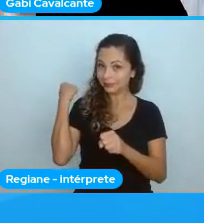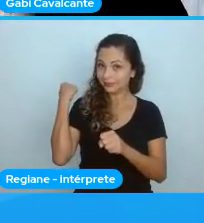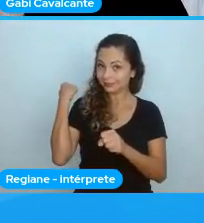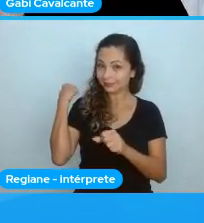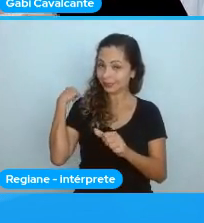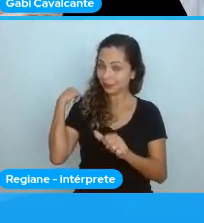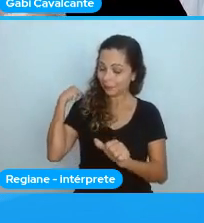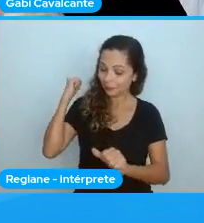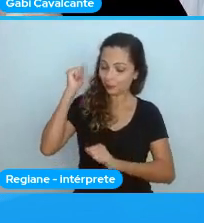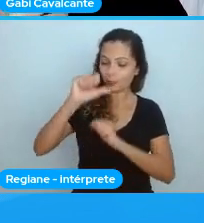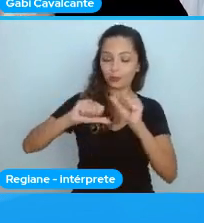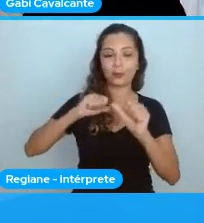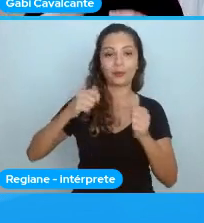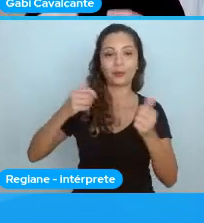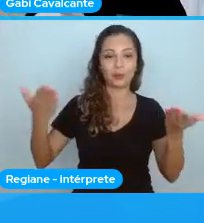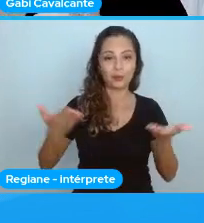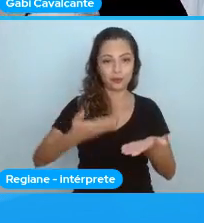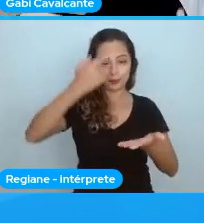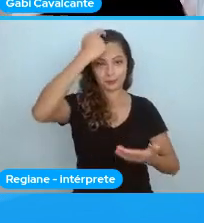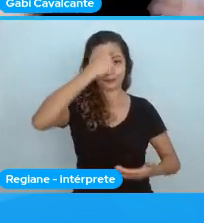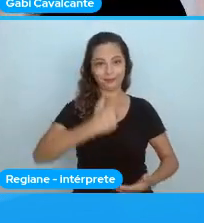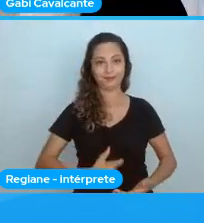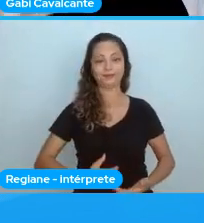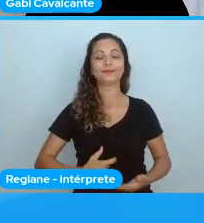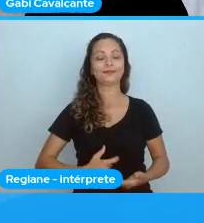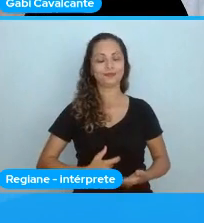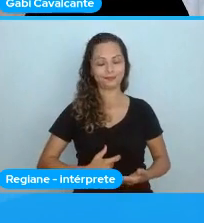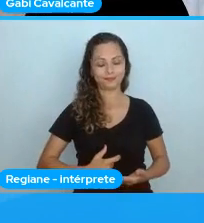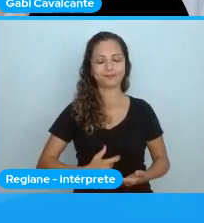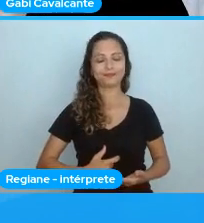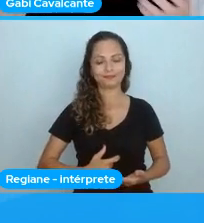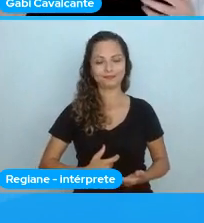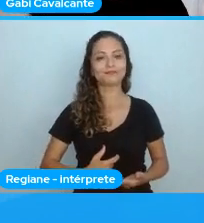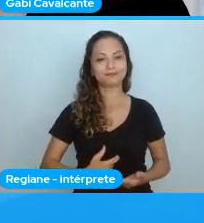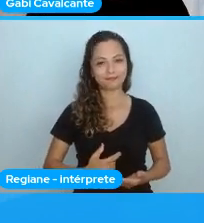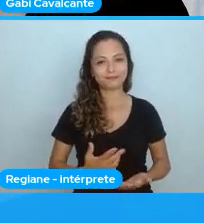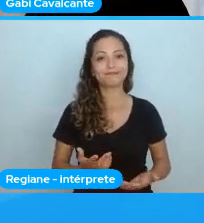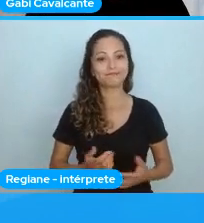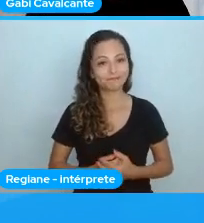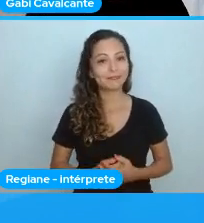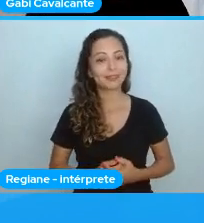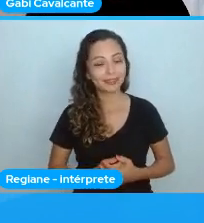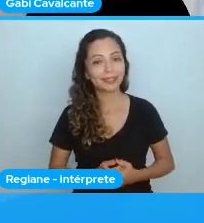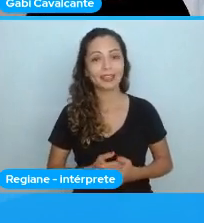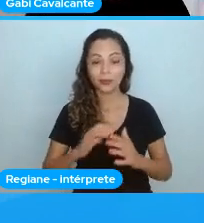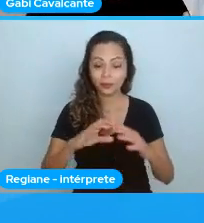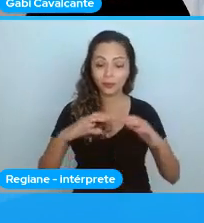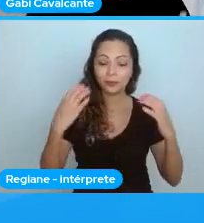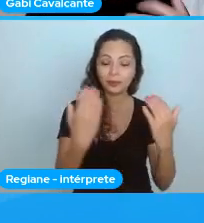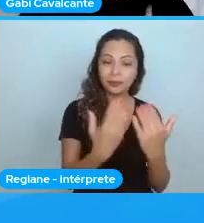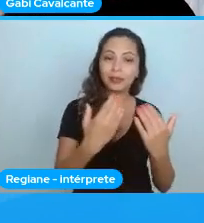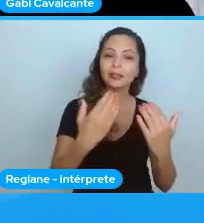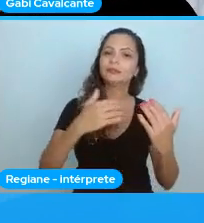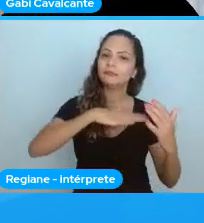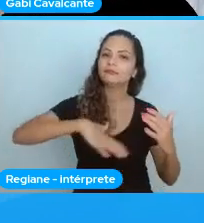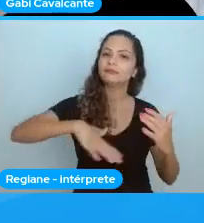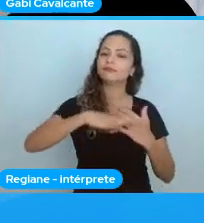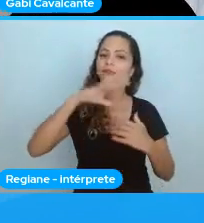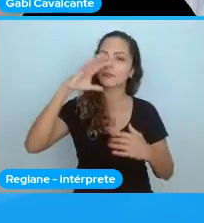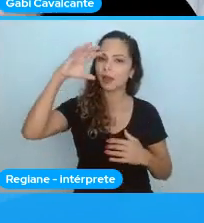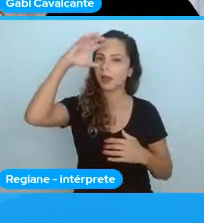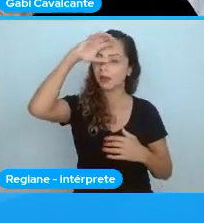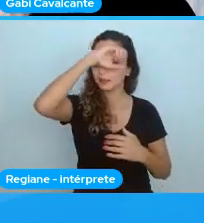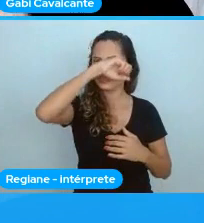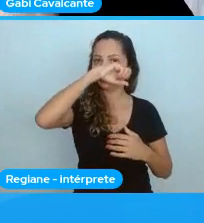E aí, houveram uma série de coisas que eu fui aprendendo ao longo da construção da comunidade. Teve coisa que eu aprendi, tipo, ano passado.